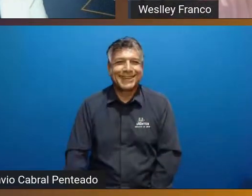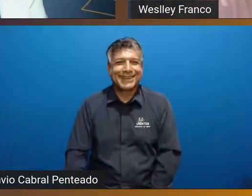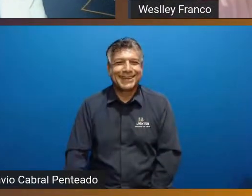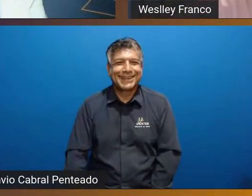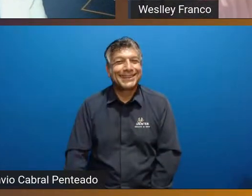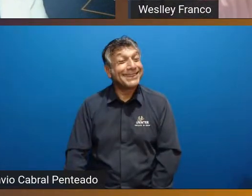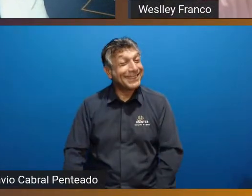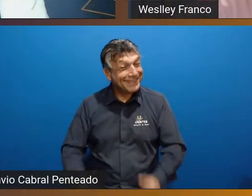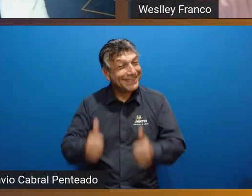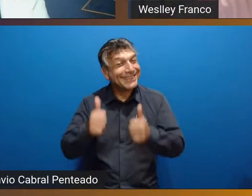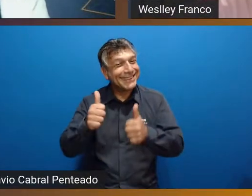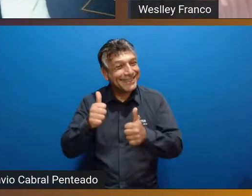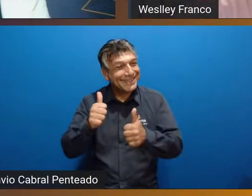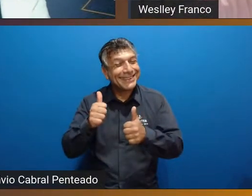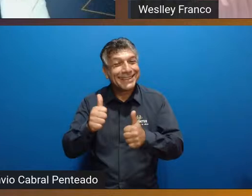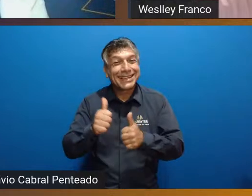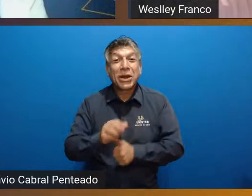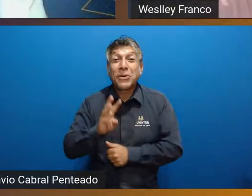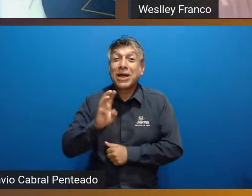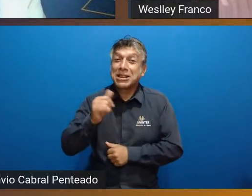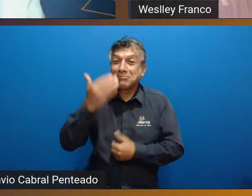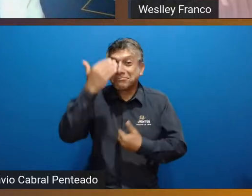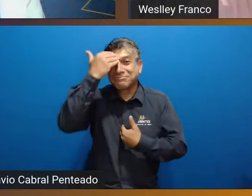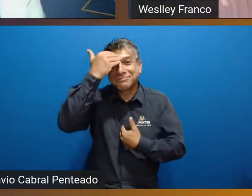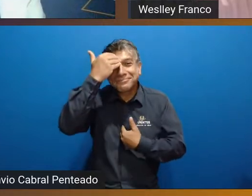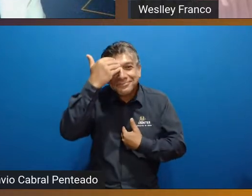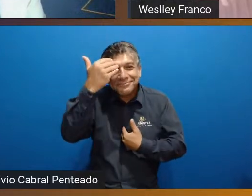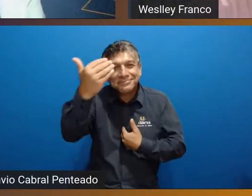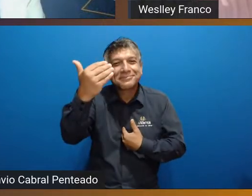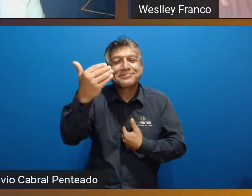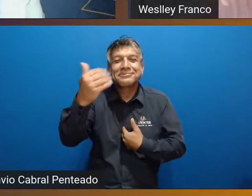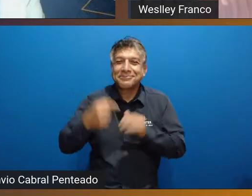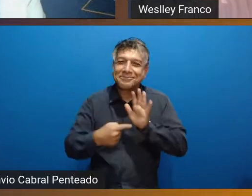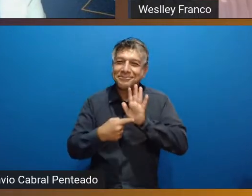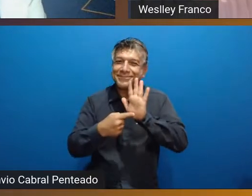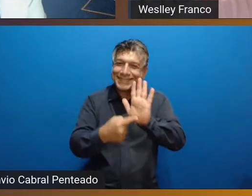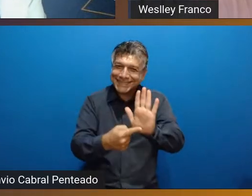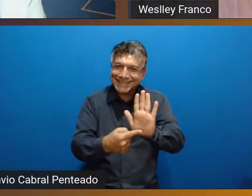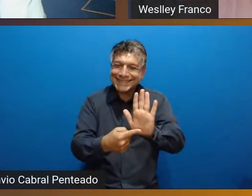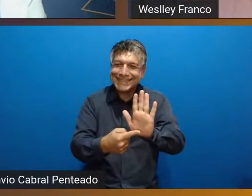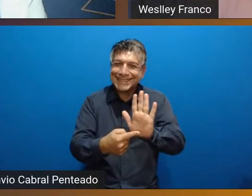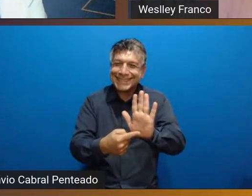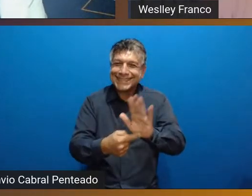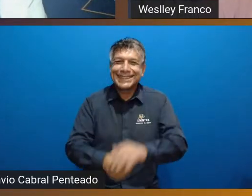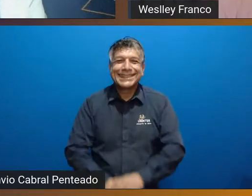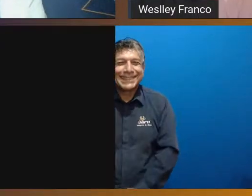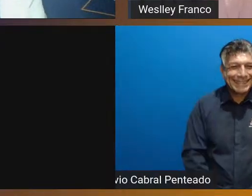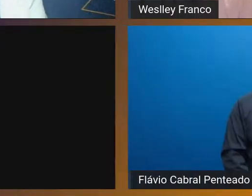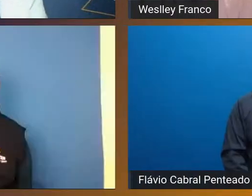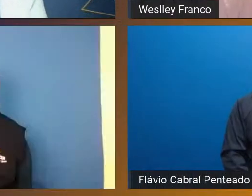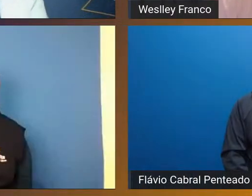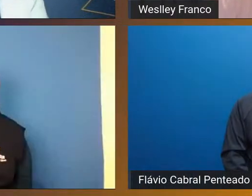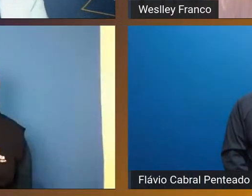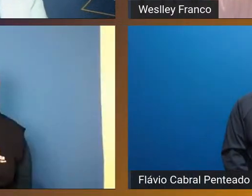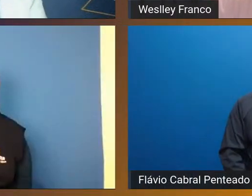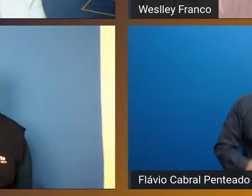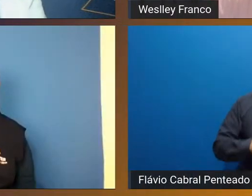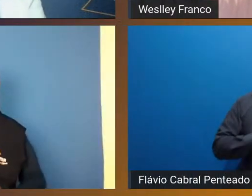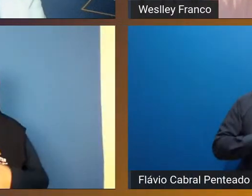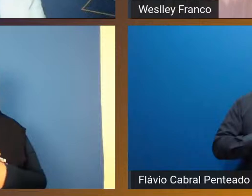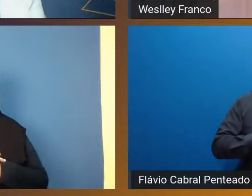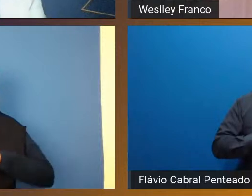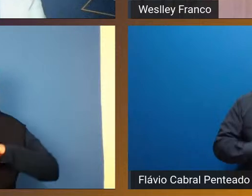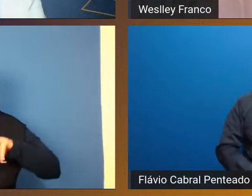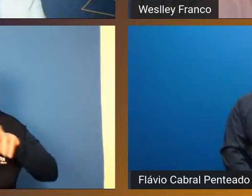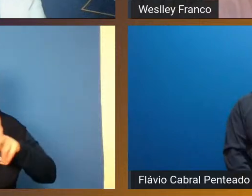joia Wesley muito obrigado pela sua apresentação tem vários comentários aqui